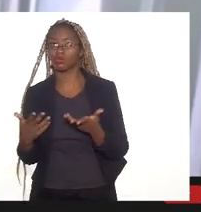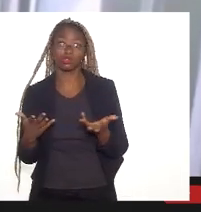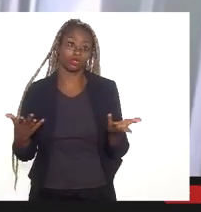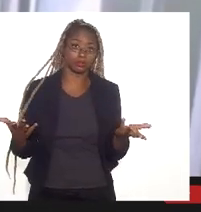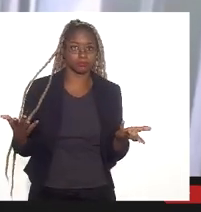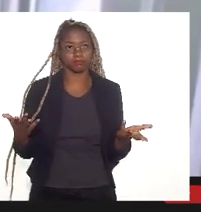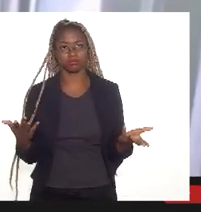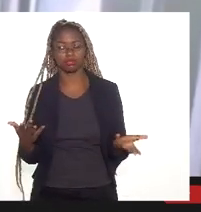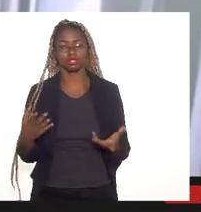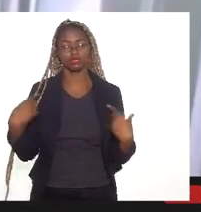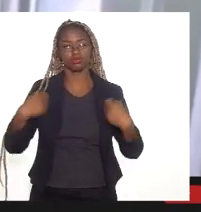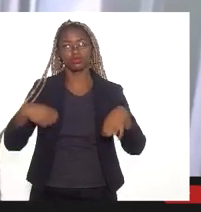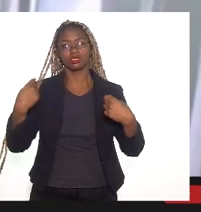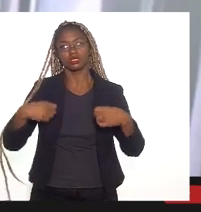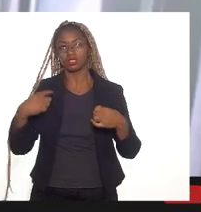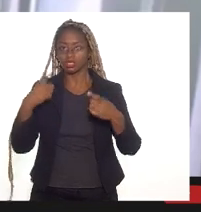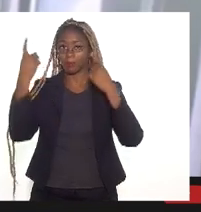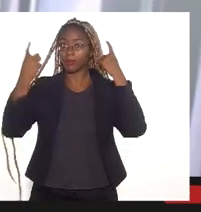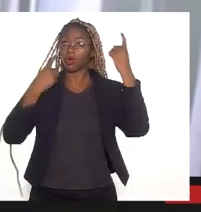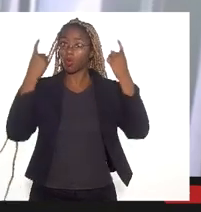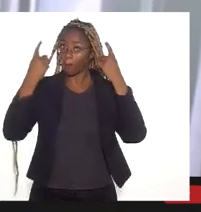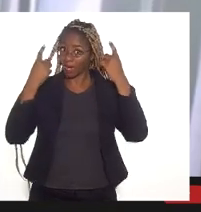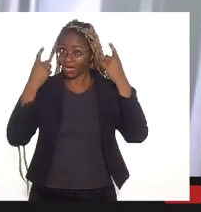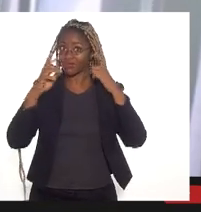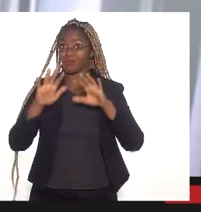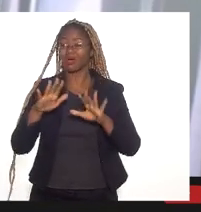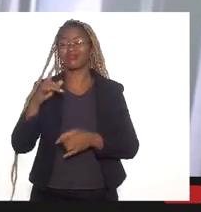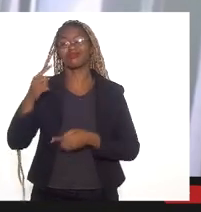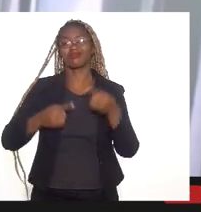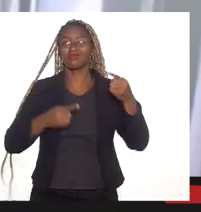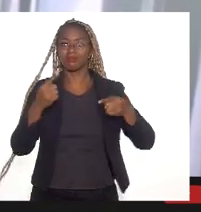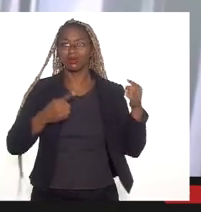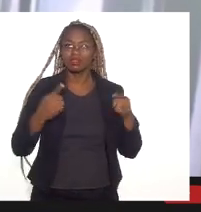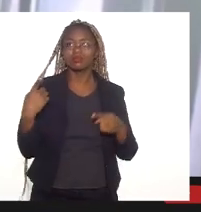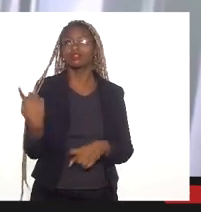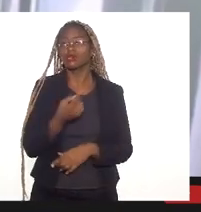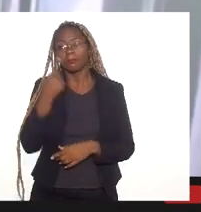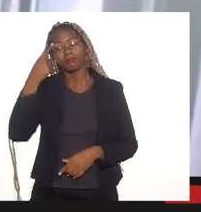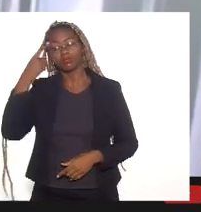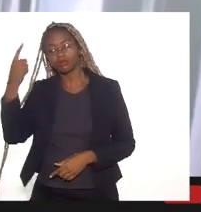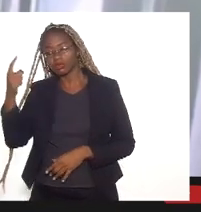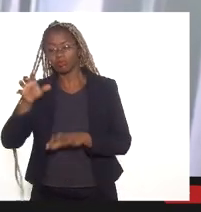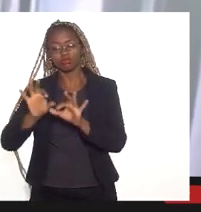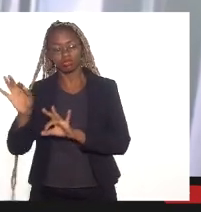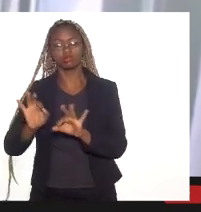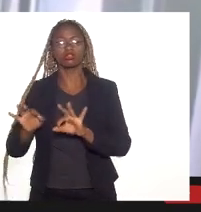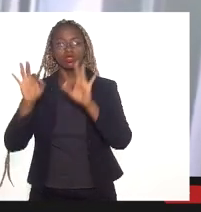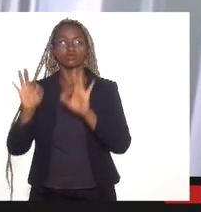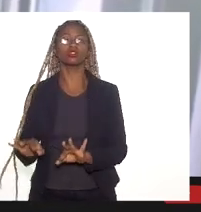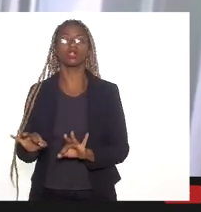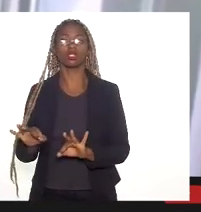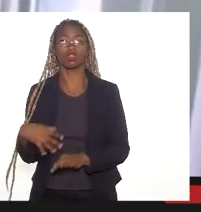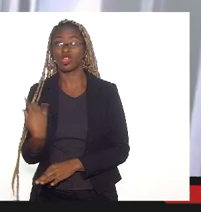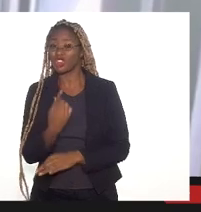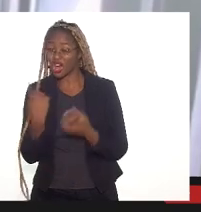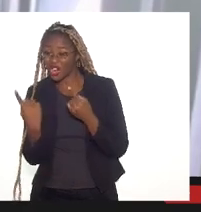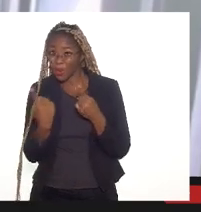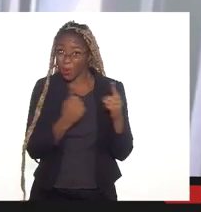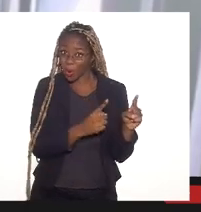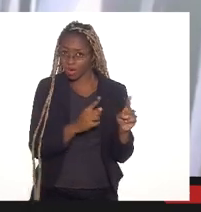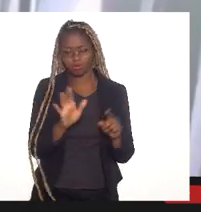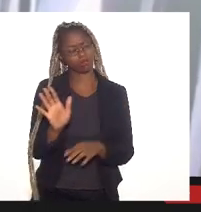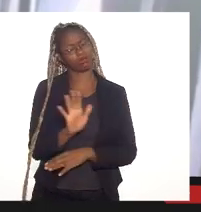Portanto, essa é questão que nos preocupa, esse conjunto de questões que nos preocupam. É, portanto, nada contra a ideia da